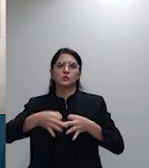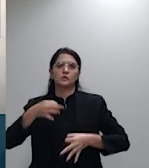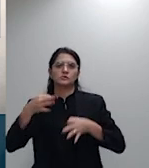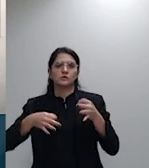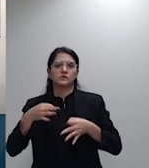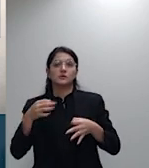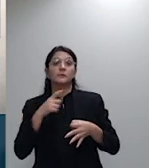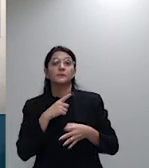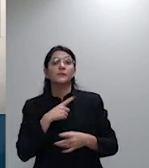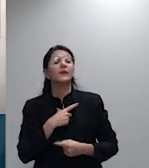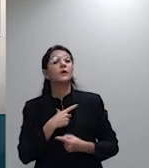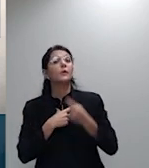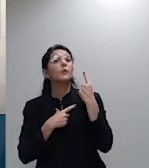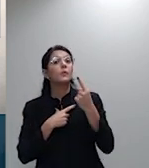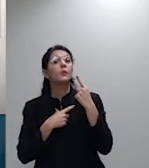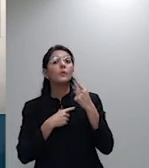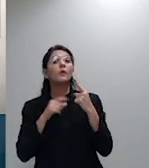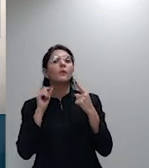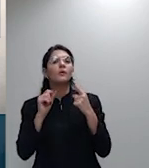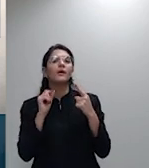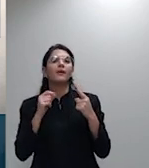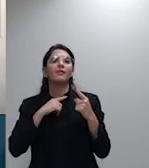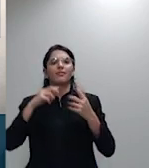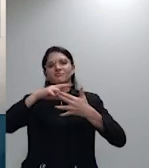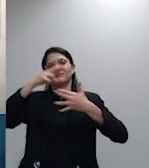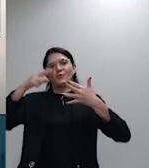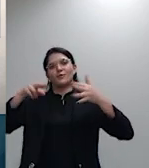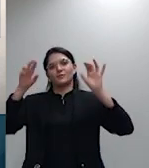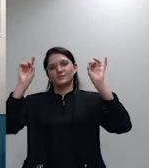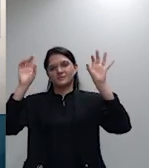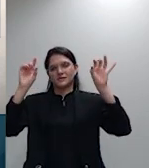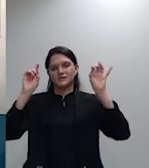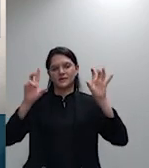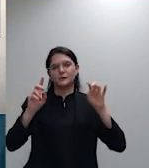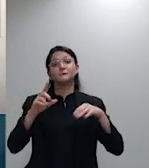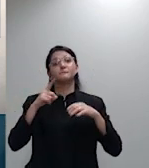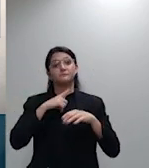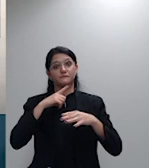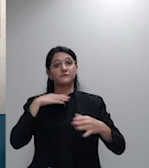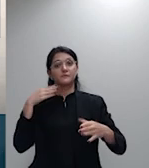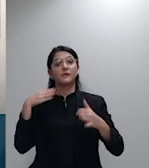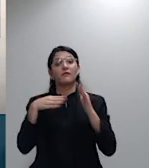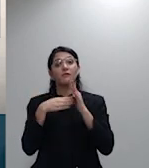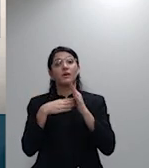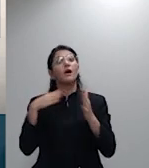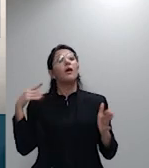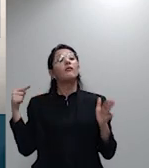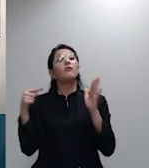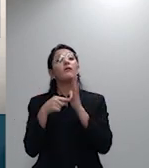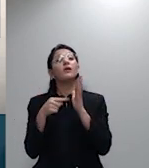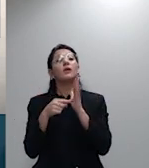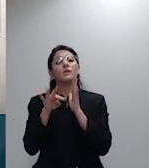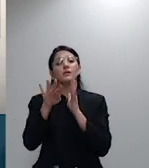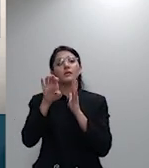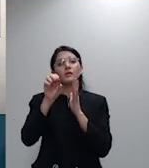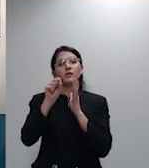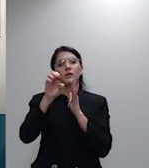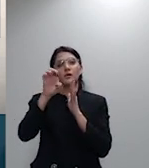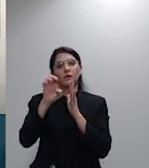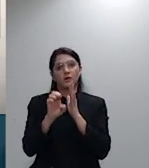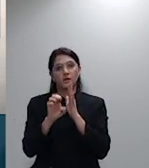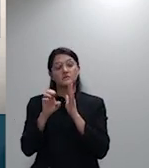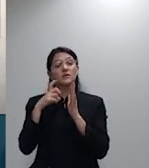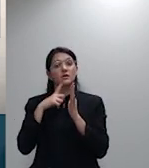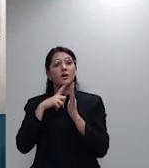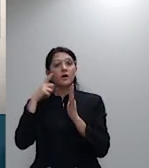pelo IDEC com a fixação da tese acima proposta aplicando-se integralmente o tema 952 aos